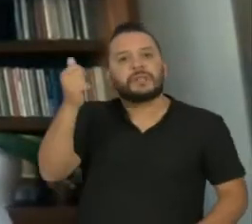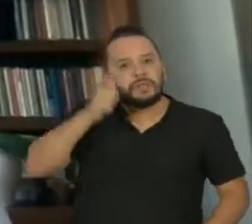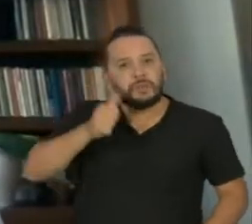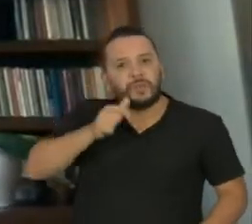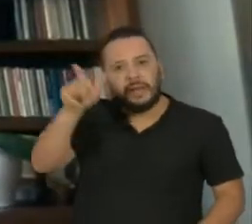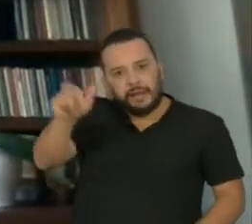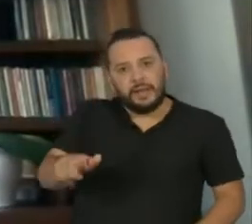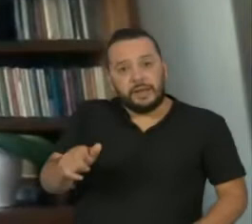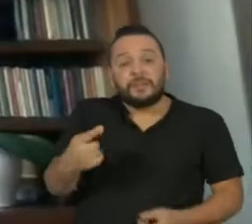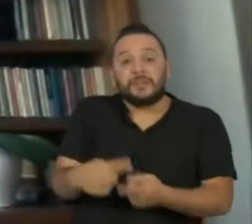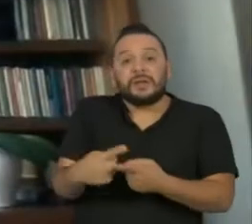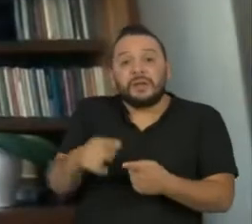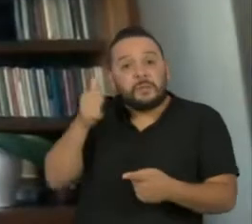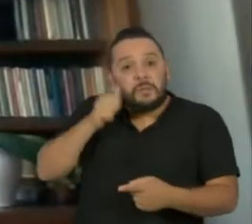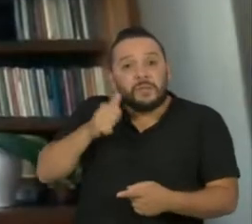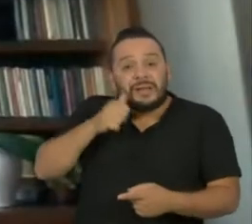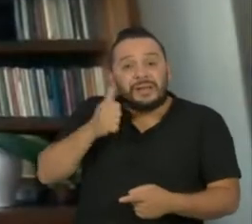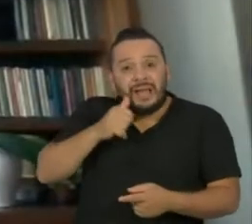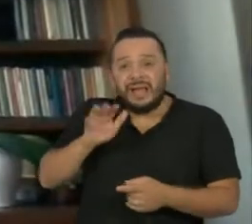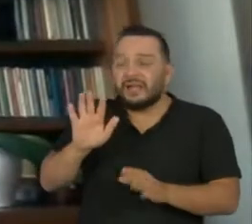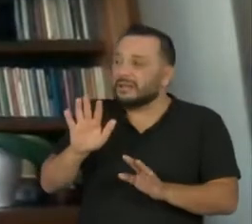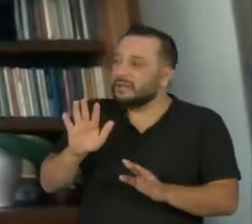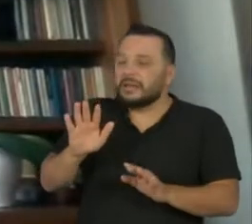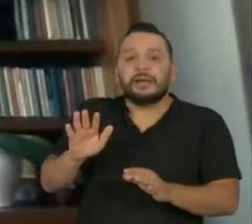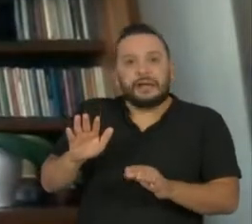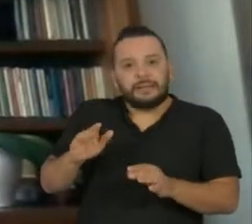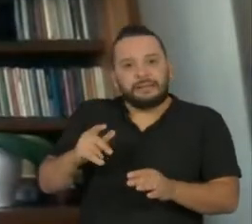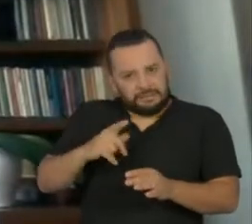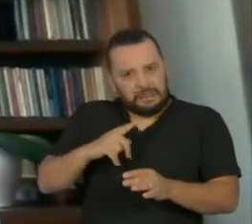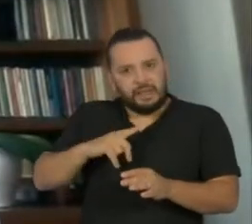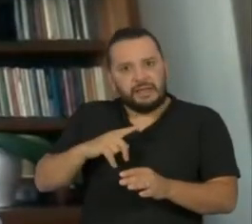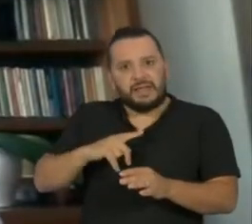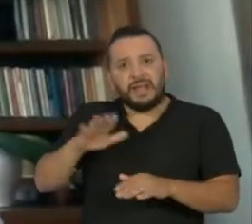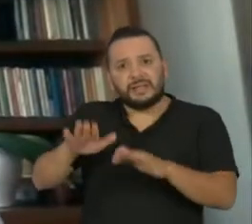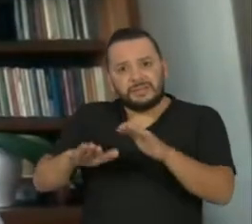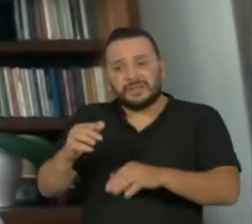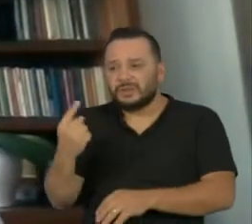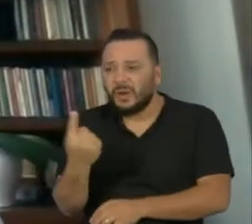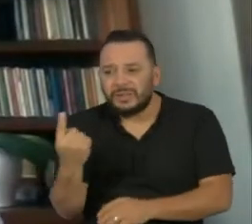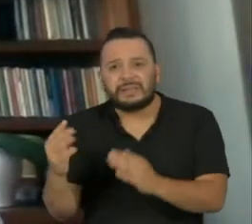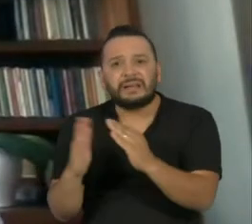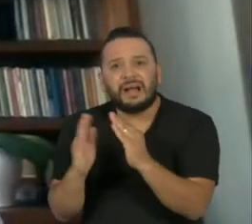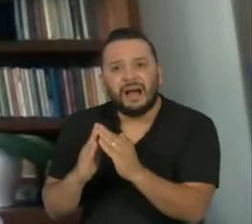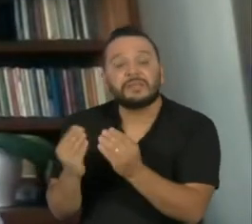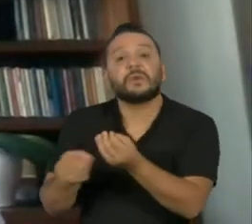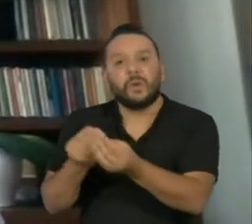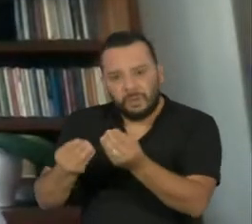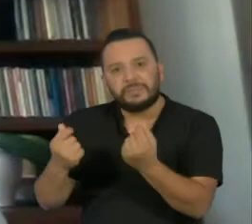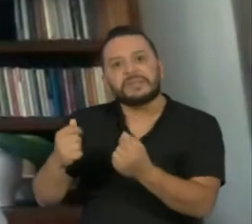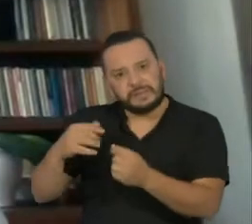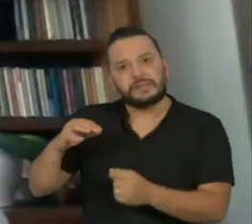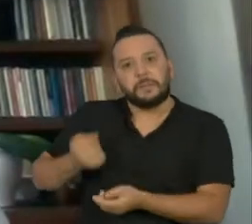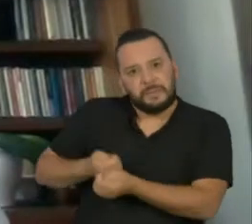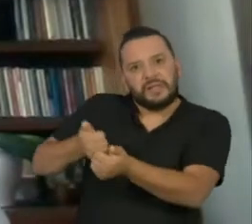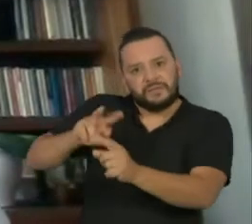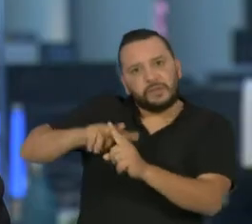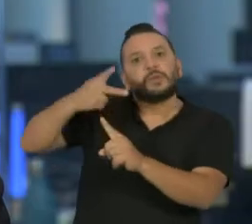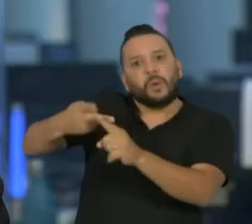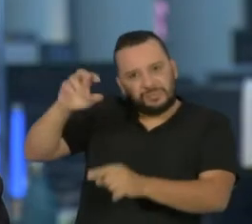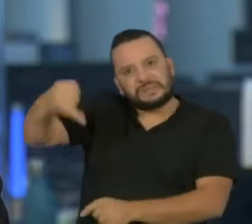maior a que está expor com uma mulher quando ela está sozinha com as peixões circunstâncias. Obrigada.